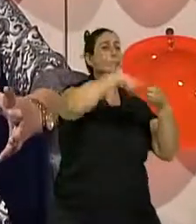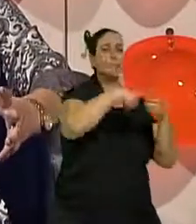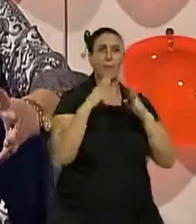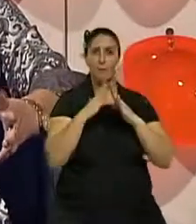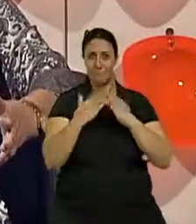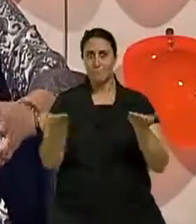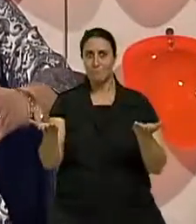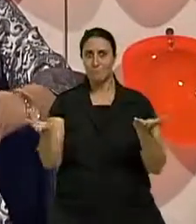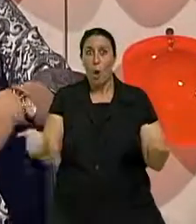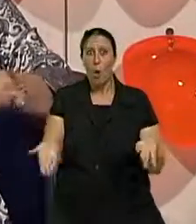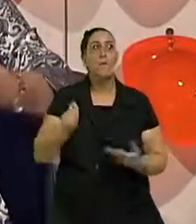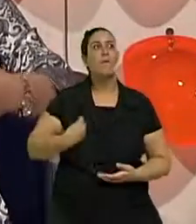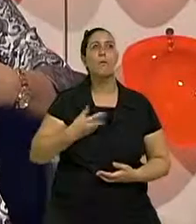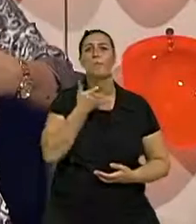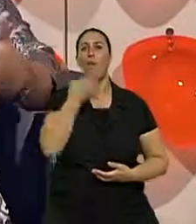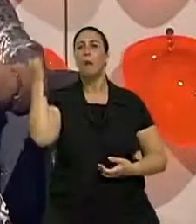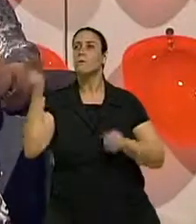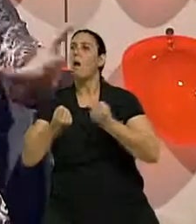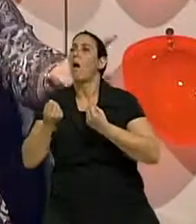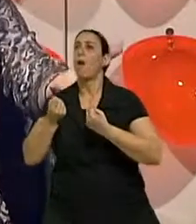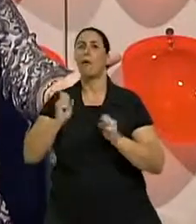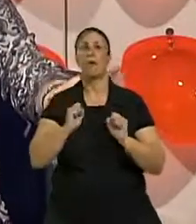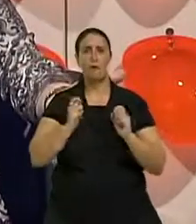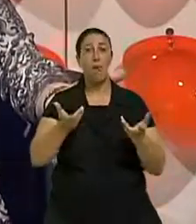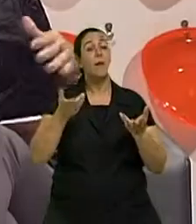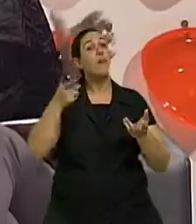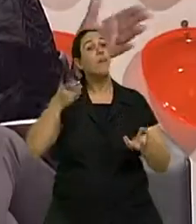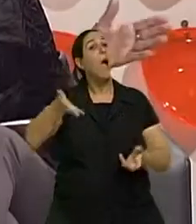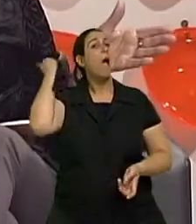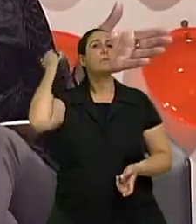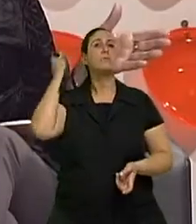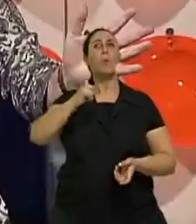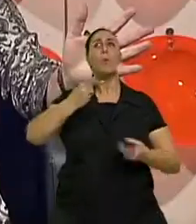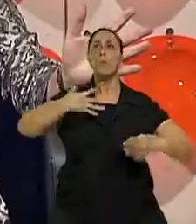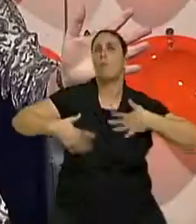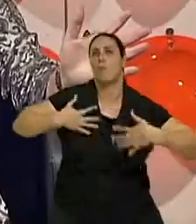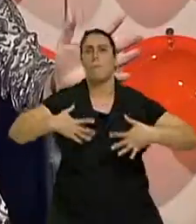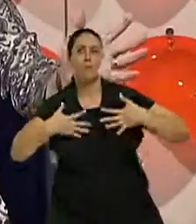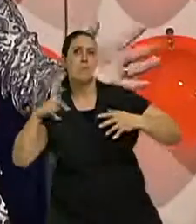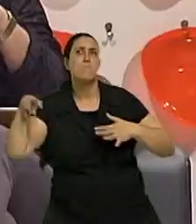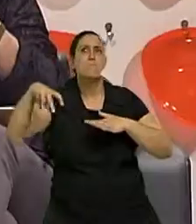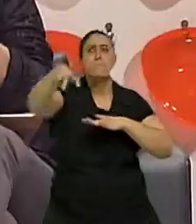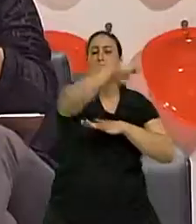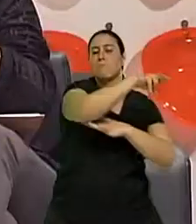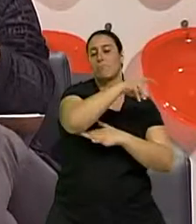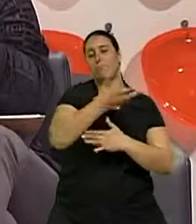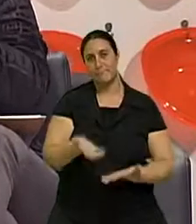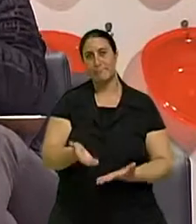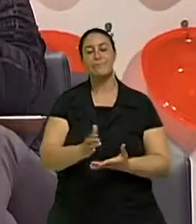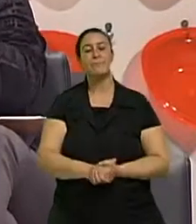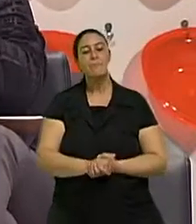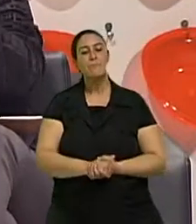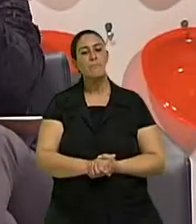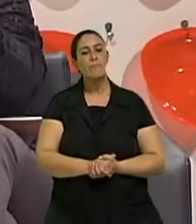é a nossa origem. A nossa origem é de ser que se movimenta. E esse corpo tem muito a ver com isso. Isso. Tá. Doutora,